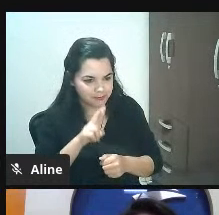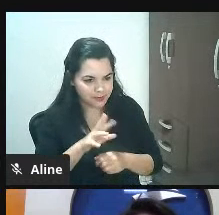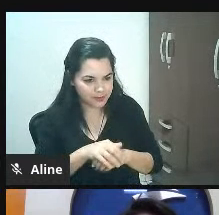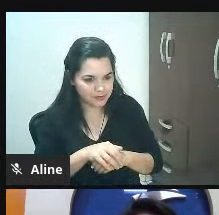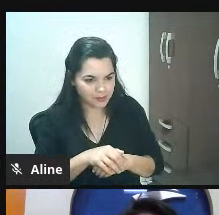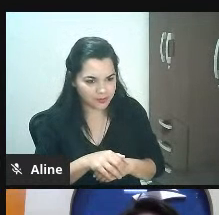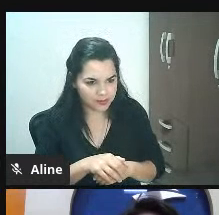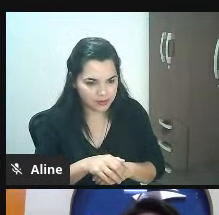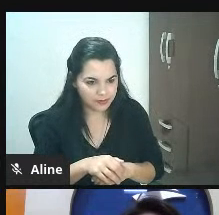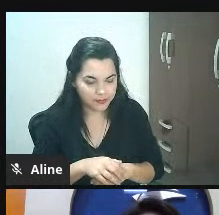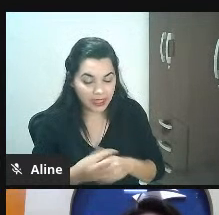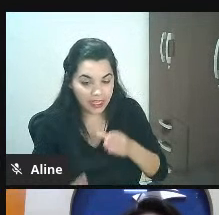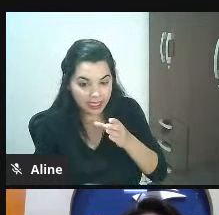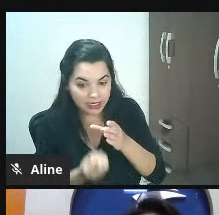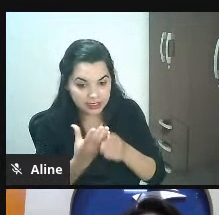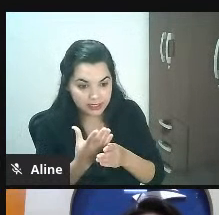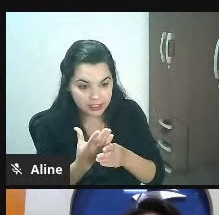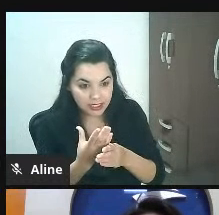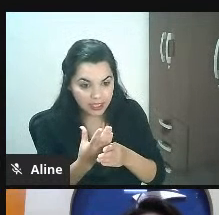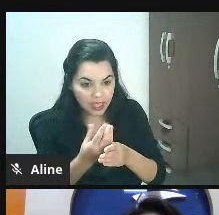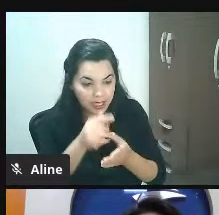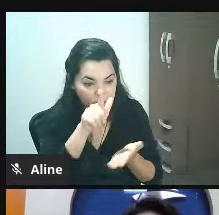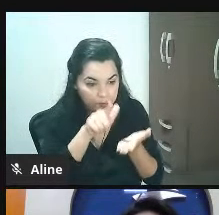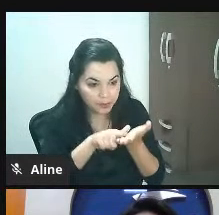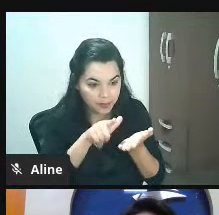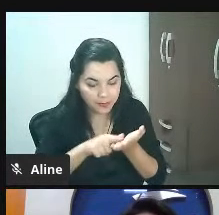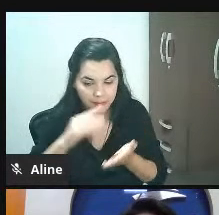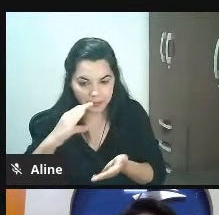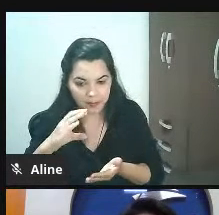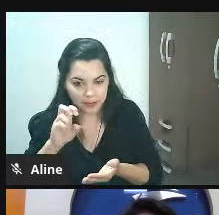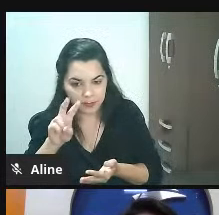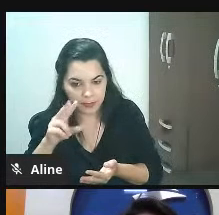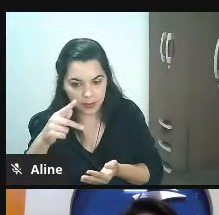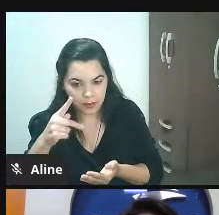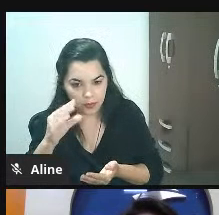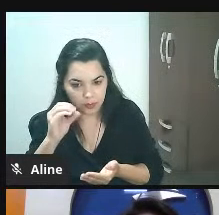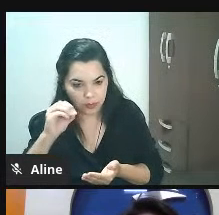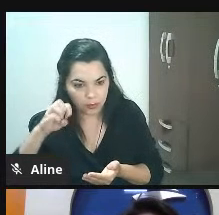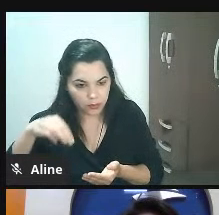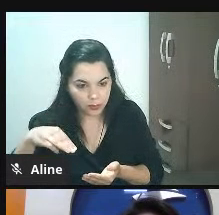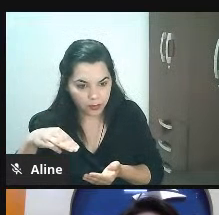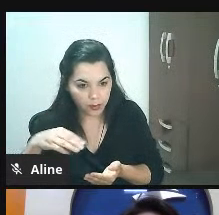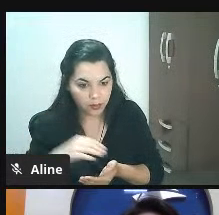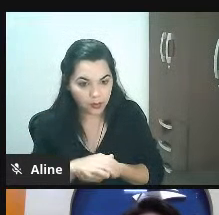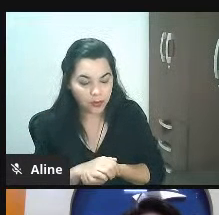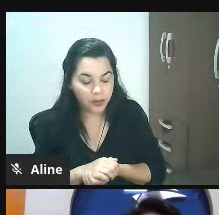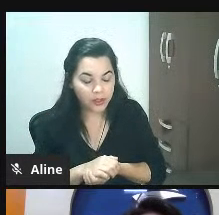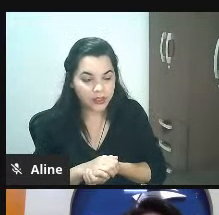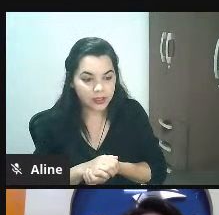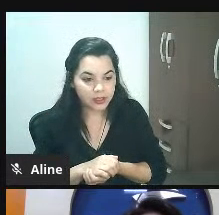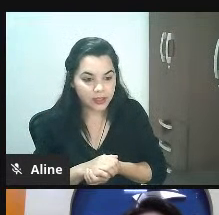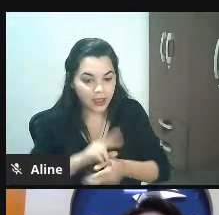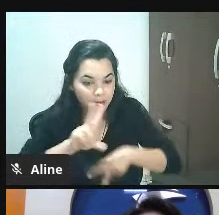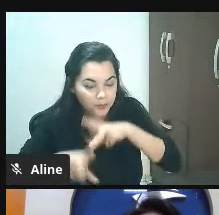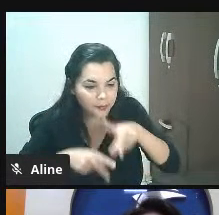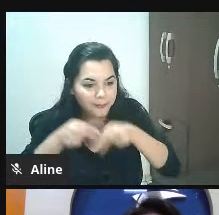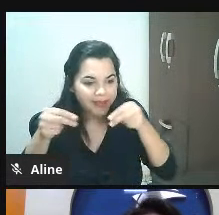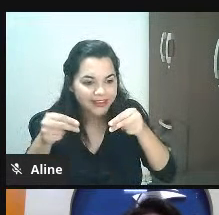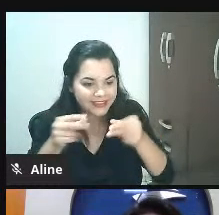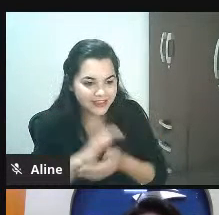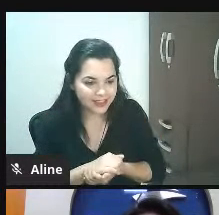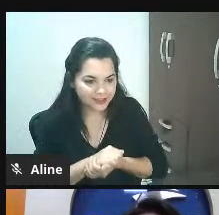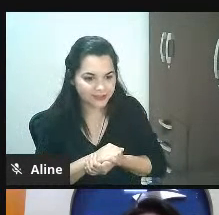criaram um cupom onde eu clico ali aí abre essa página da esquerda aí que um cartão de presente então eu posso escolher por exemplo dar o presente para alguém